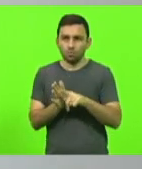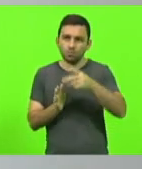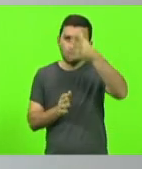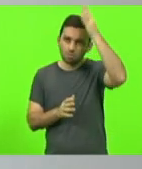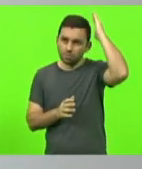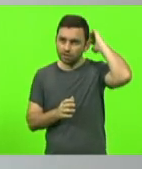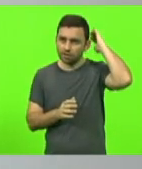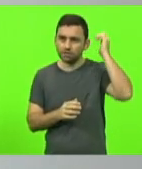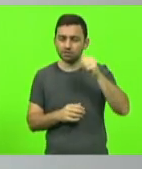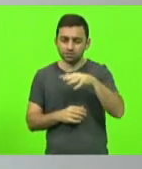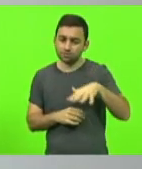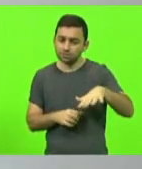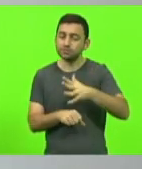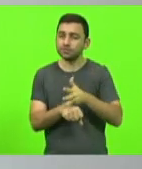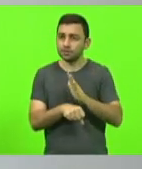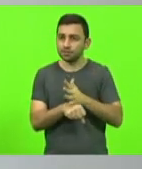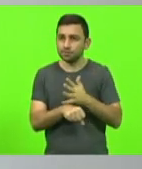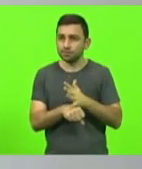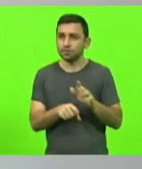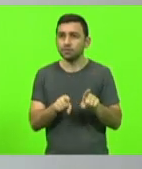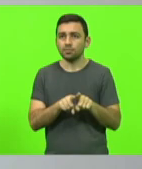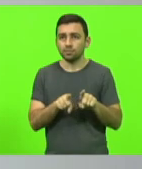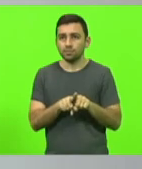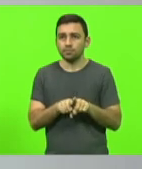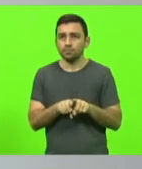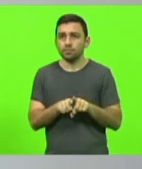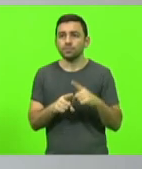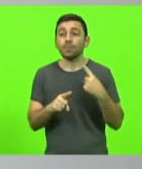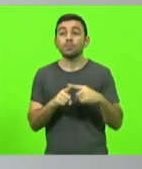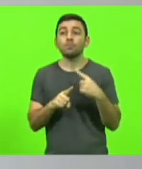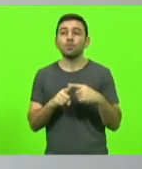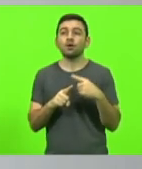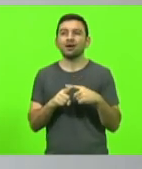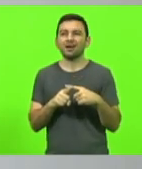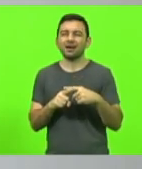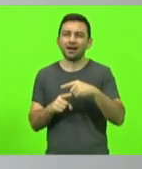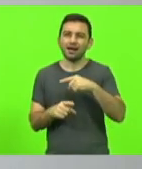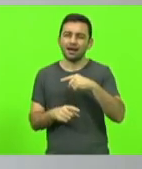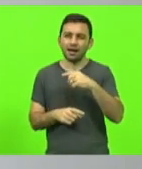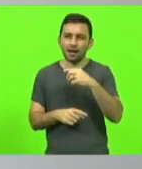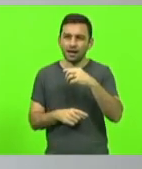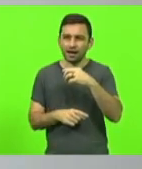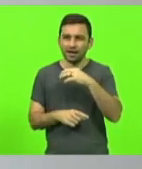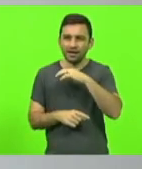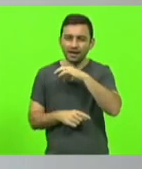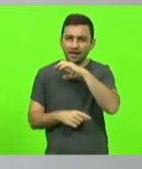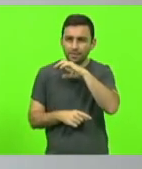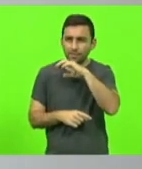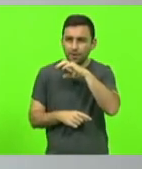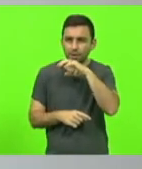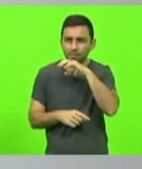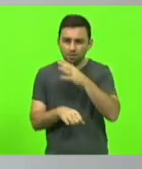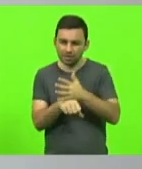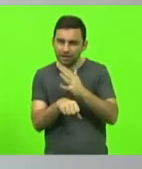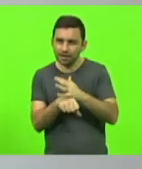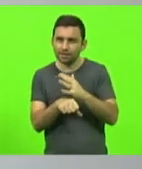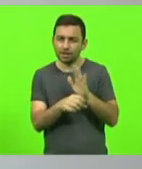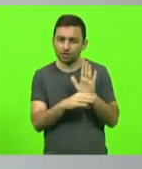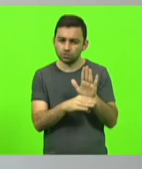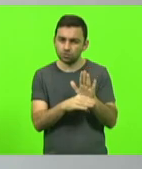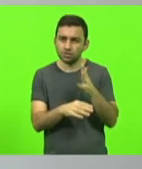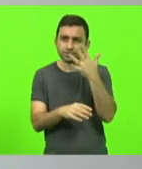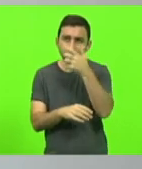esse setor de treinamento. Por quê? Porque quando os animais são treinados para as polícias, para salvamento, tem um